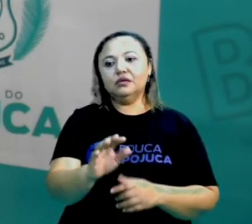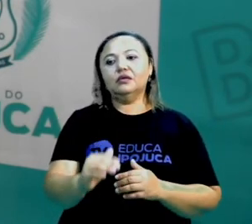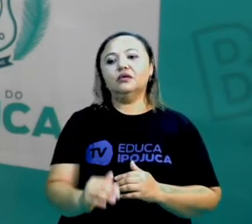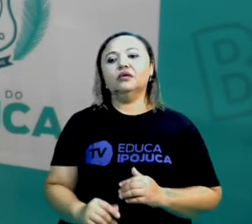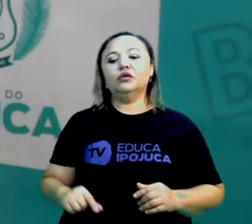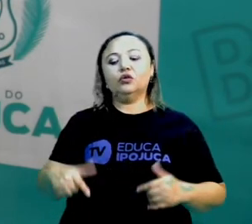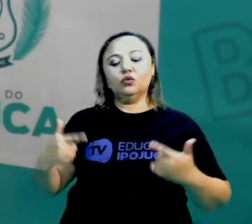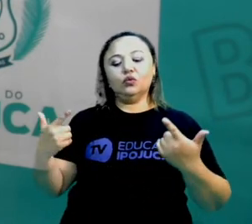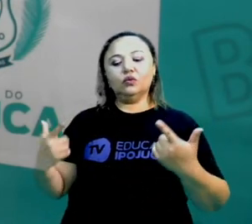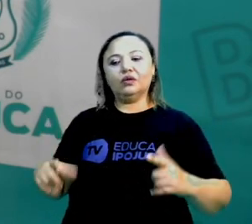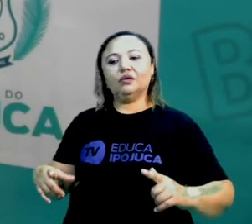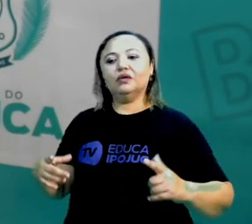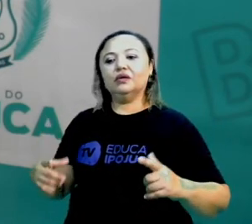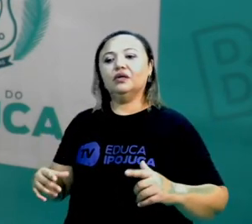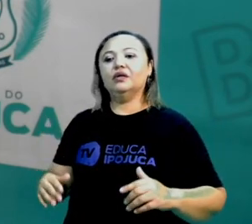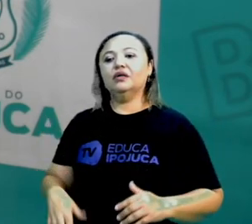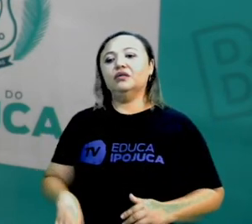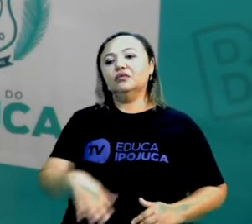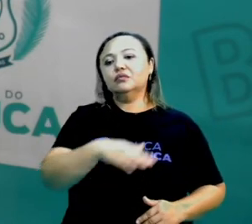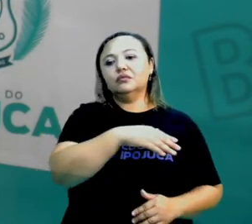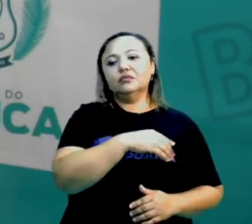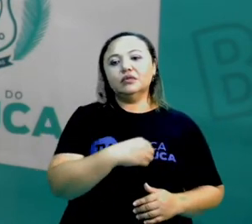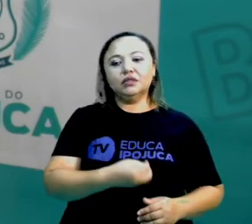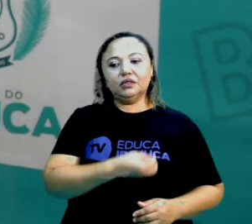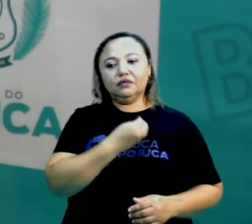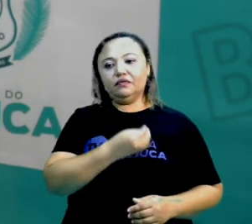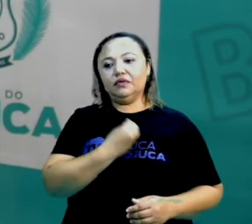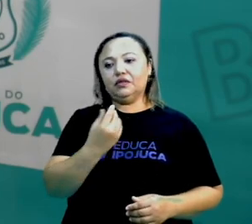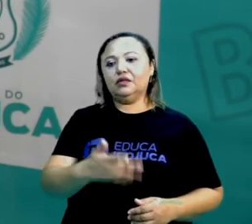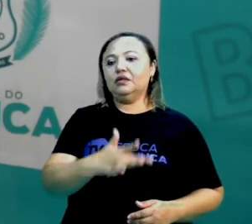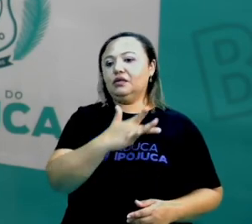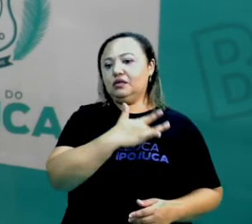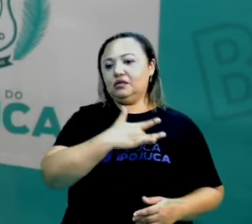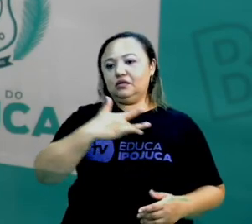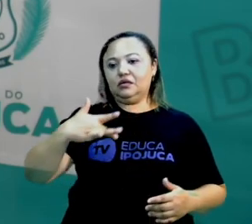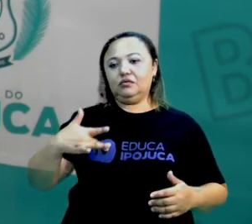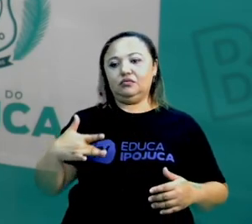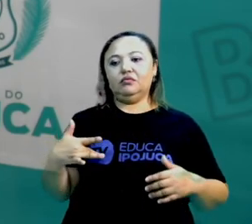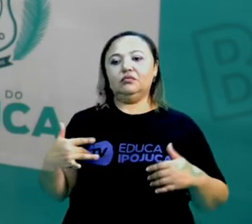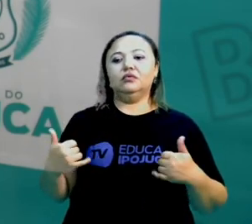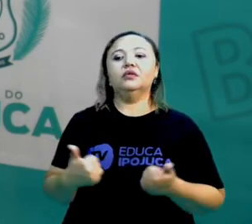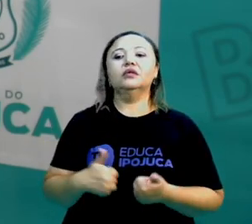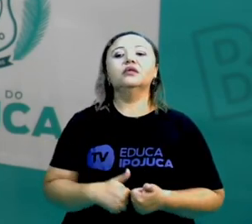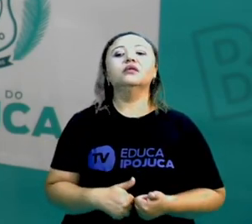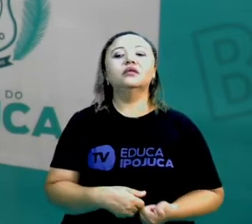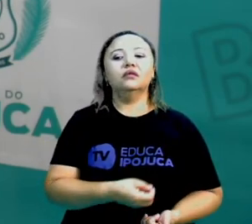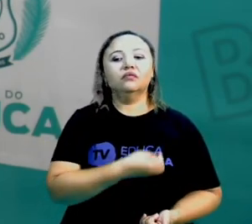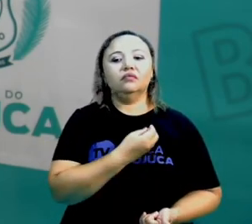do ambiente. E do bem-estar e da saúde de todos os seres vivos.